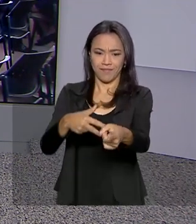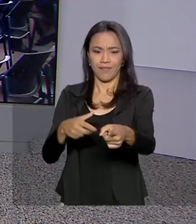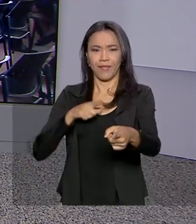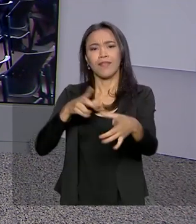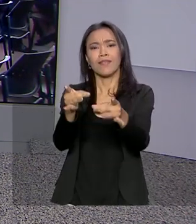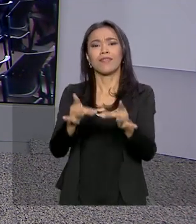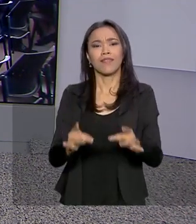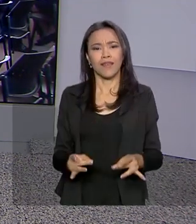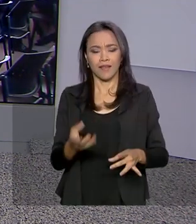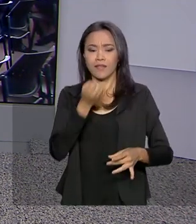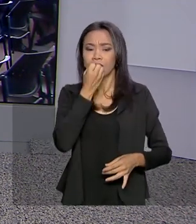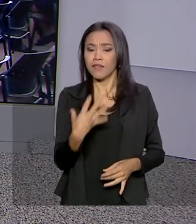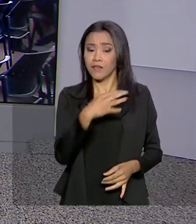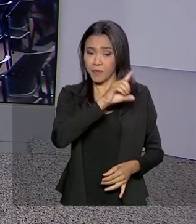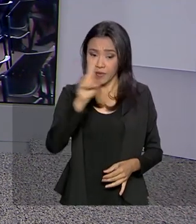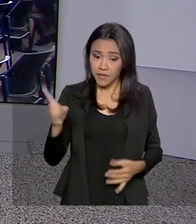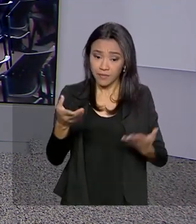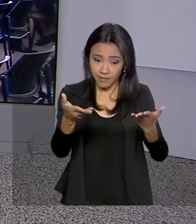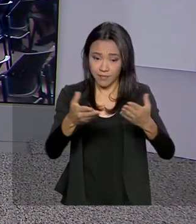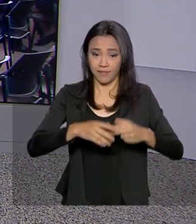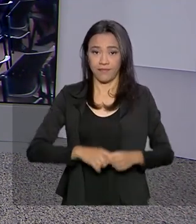pra gente. Oi, Gabriela, bom dia pra você.